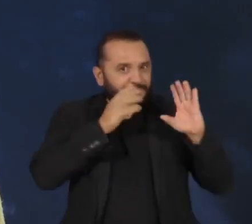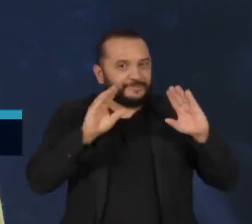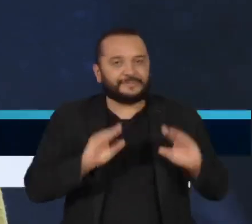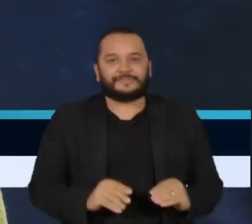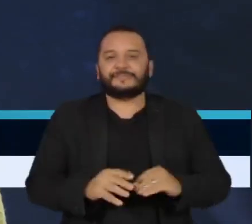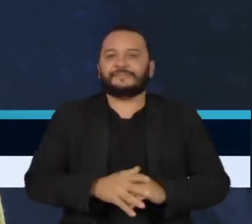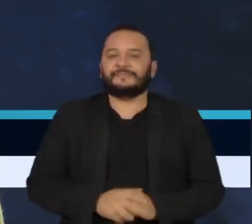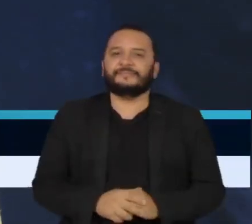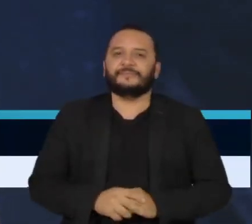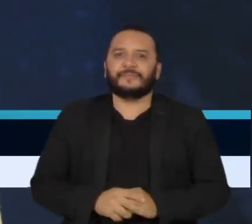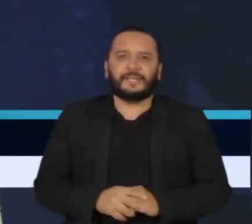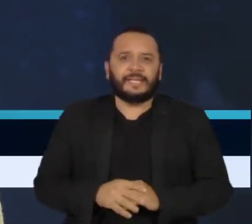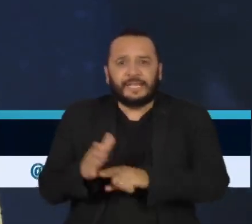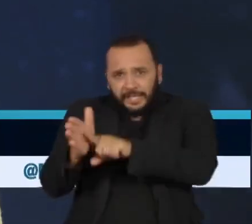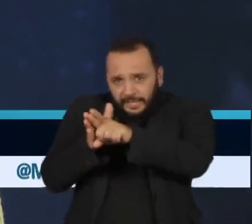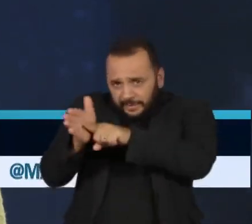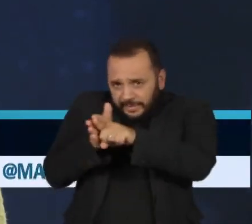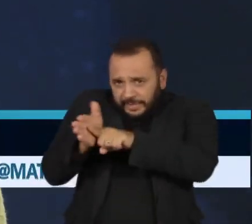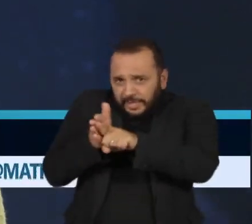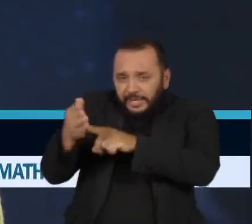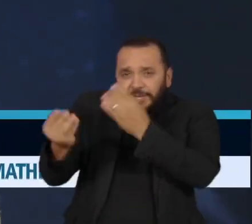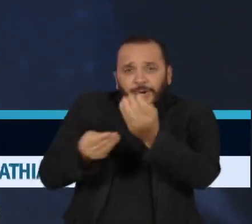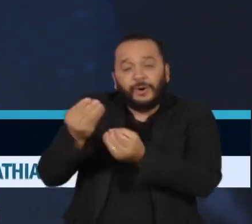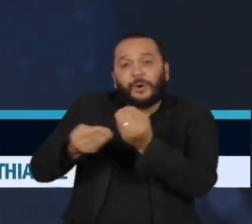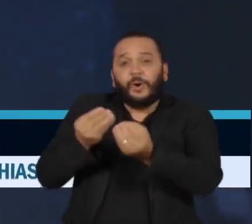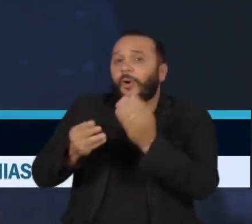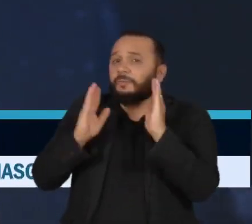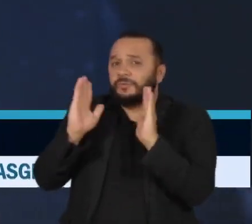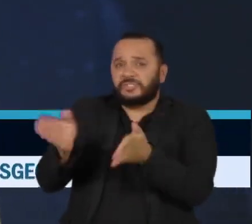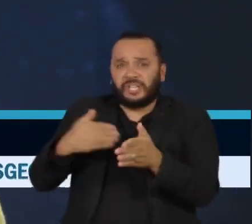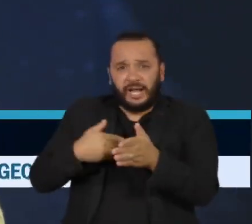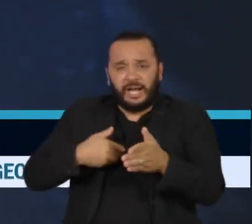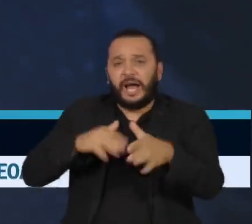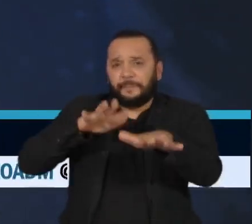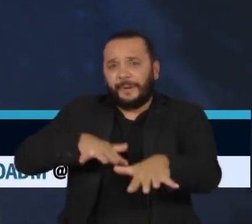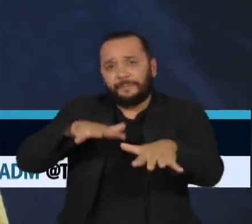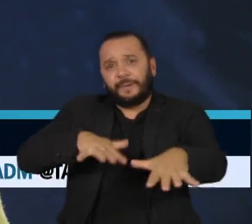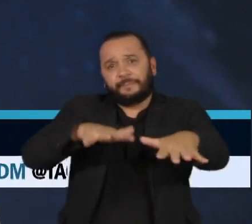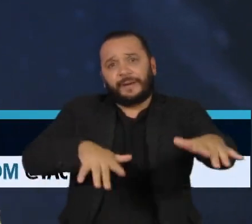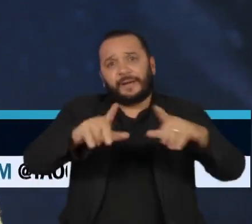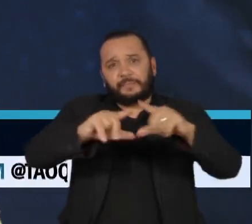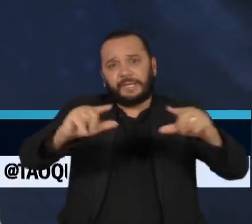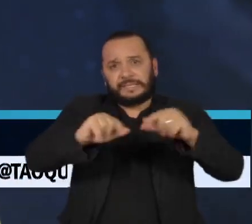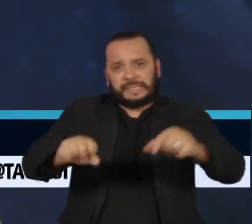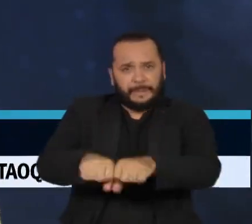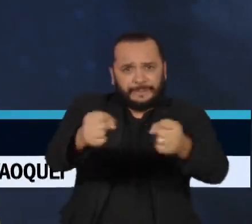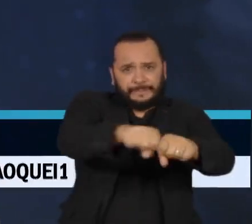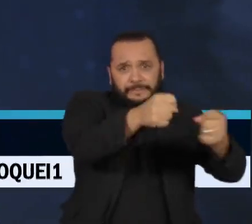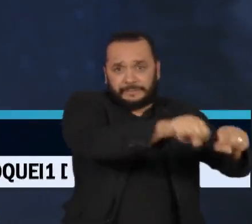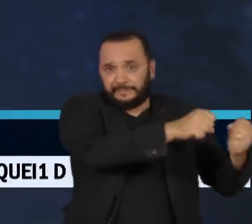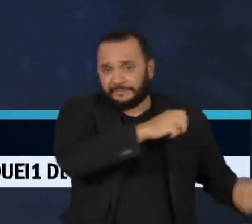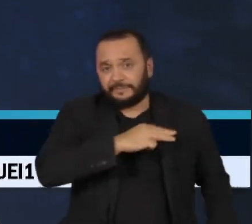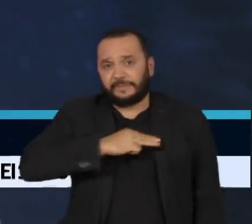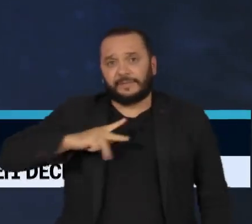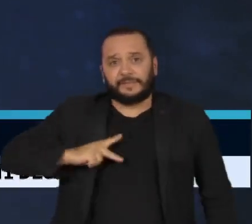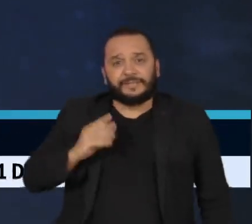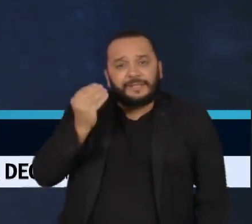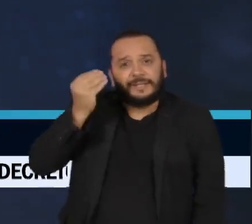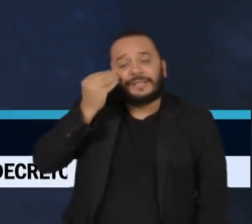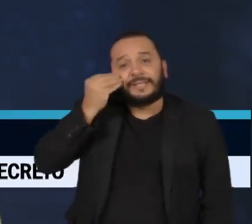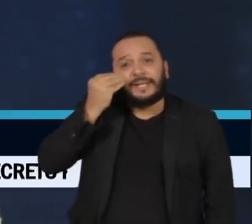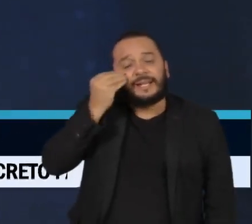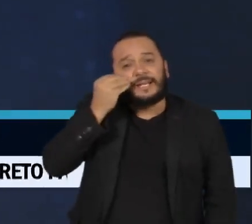Avançam as investigações sobre o ataque à Praça dos Três Poderes. O Ministério Público agora tenta fechar o cerco contra os